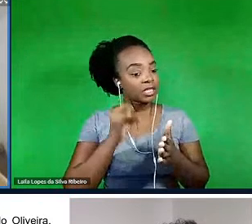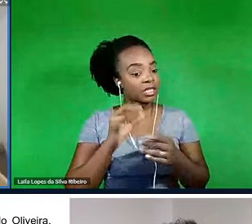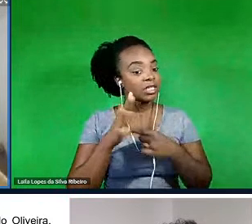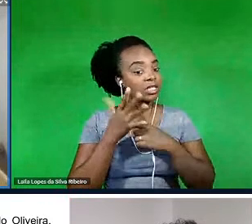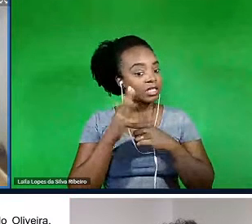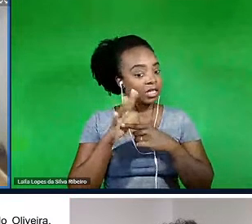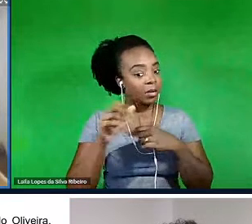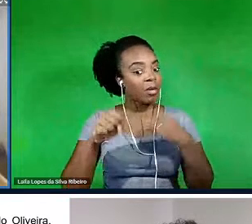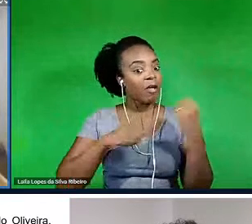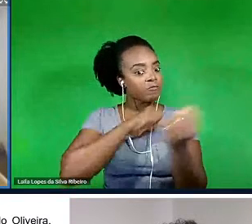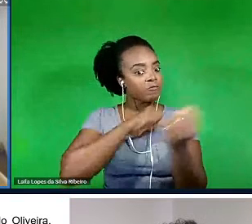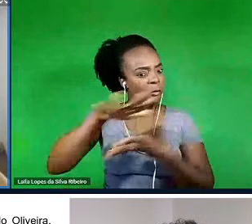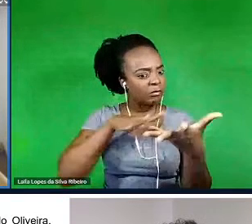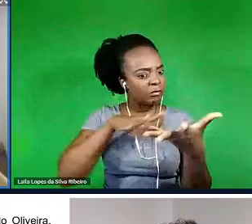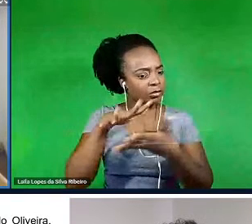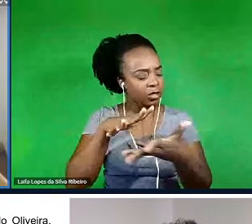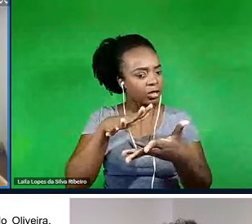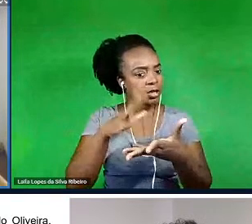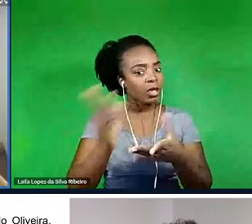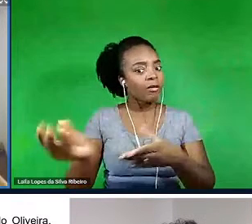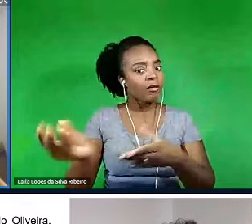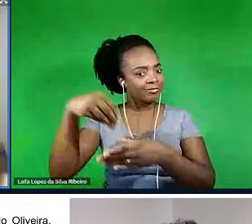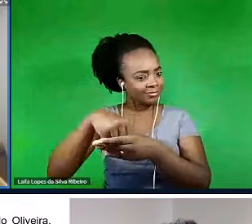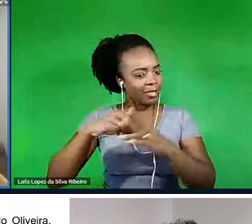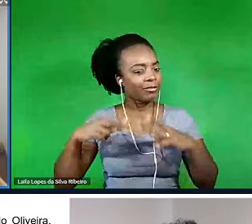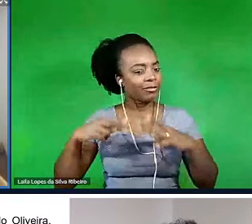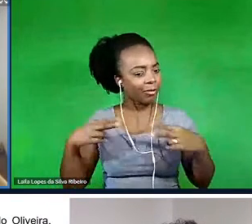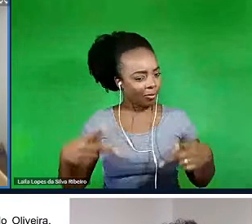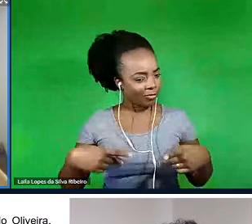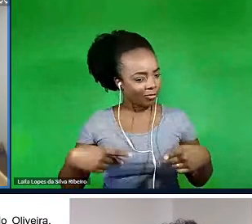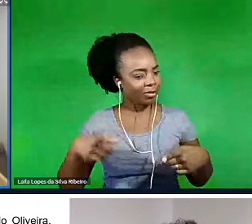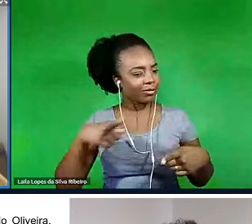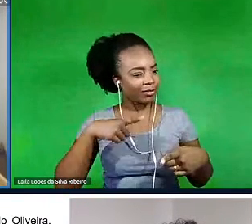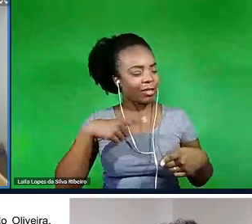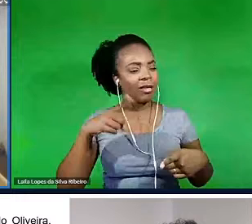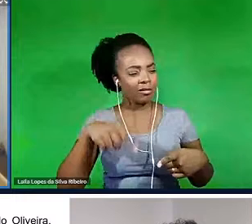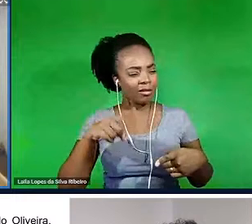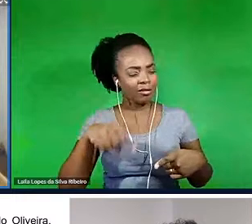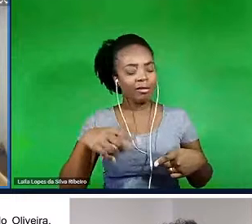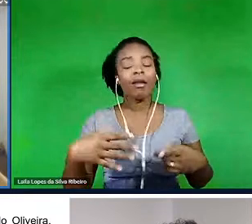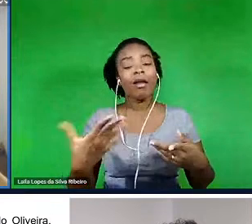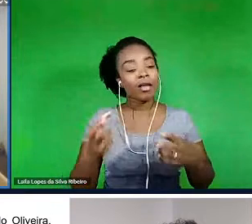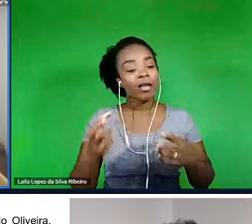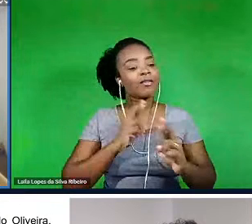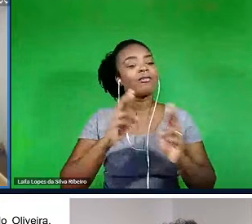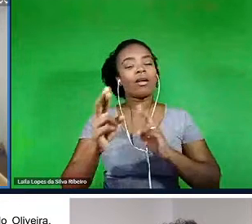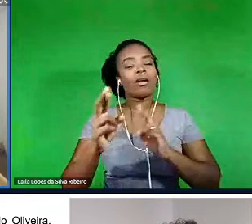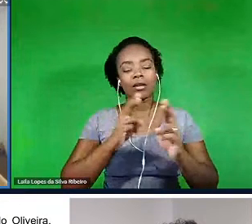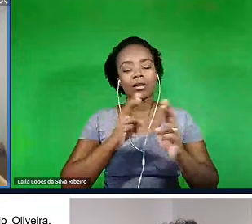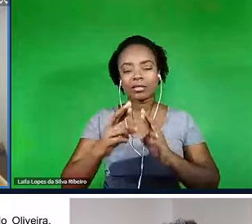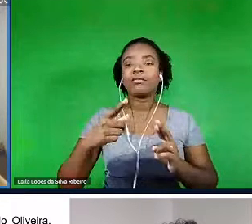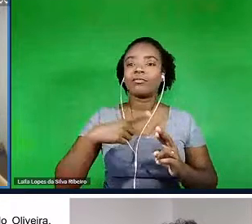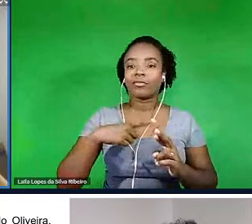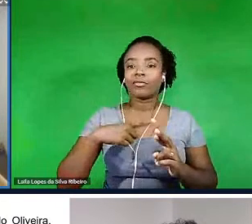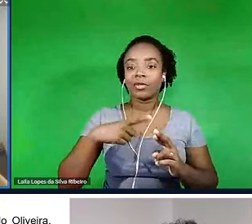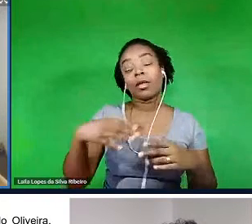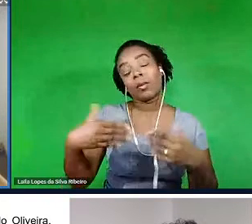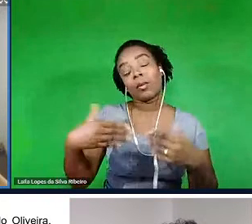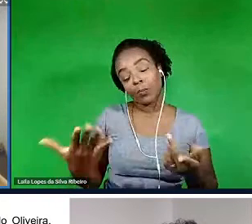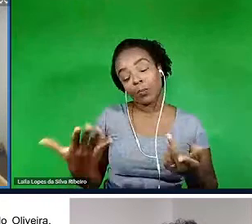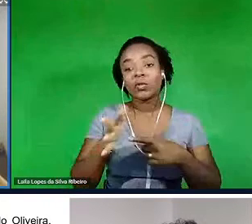humanos por trás disso, né, e é, acaba tendo uma relação sim, até porque as máquinas são